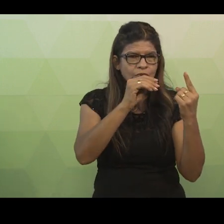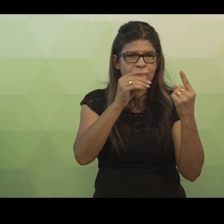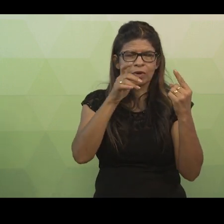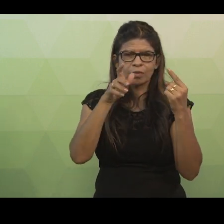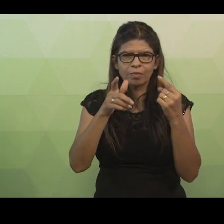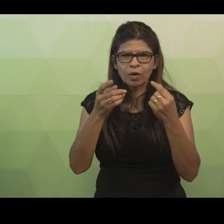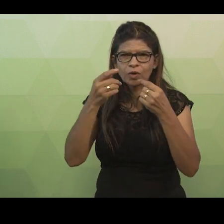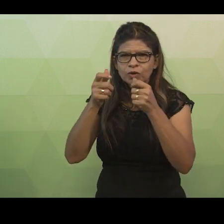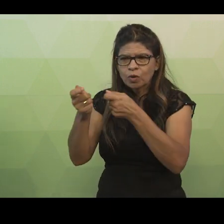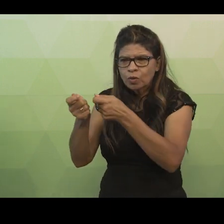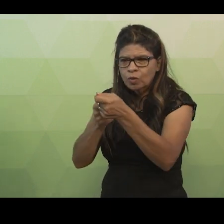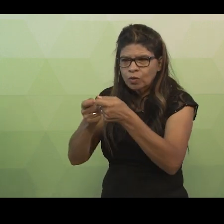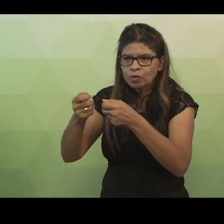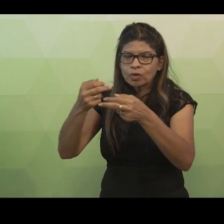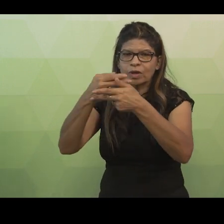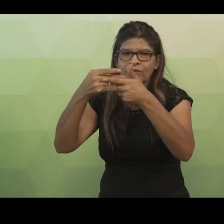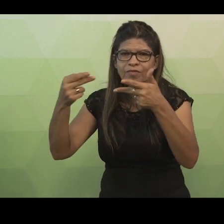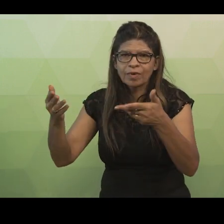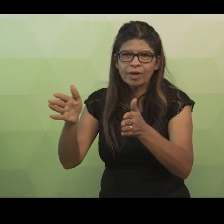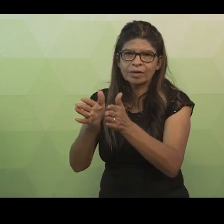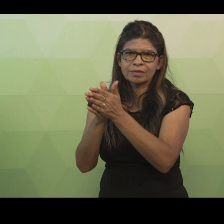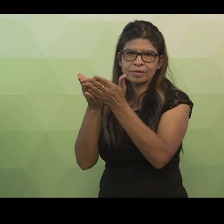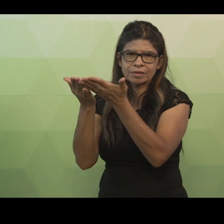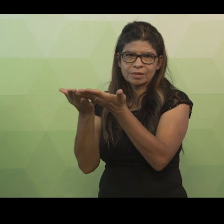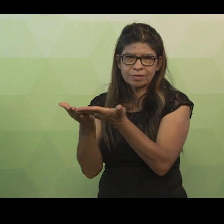de controle de vários livros.